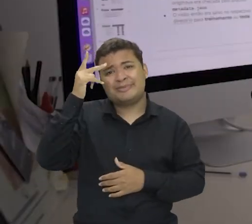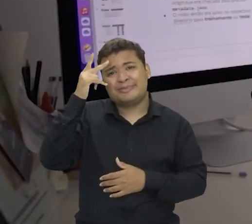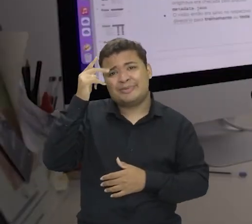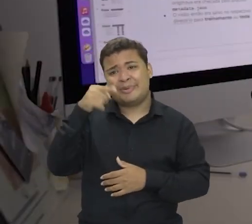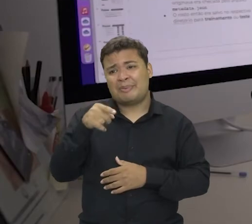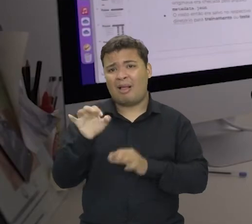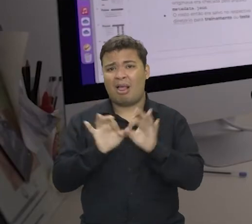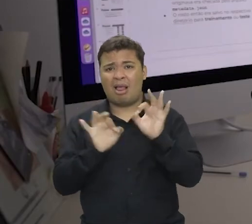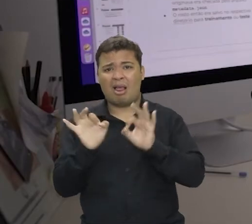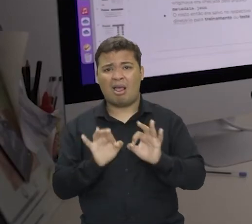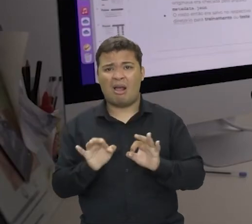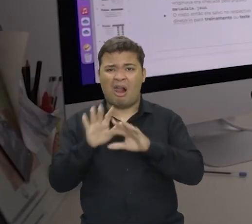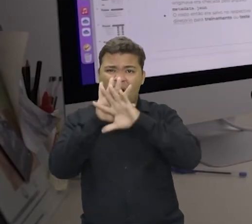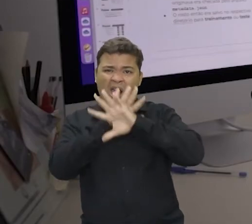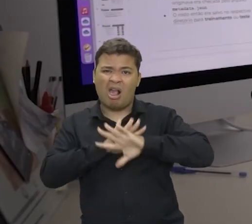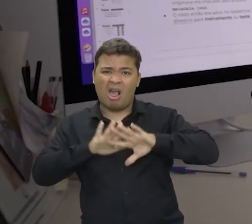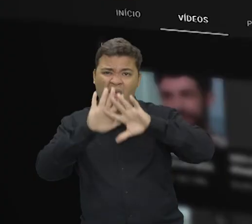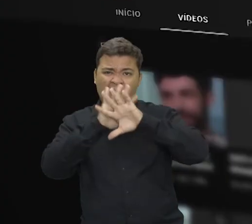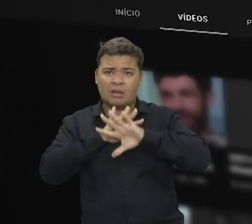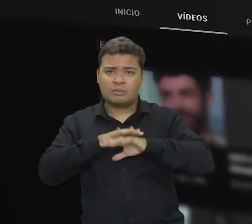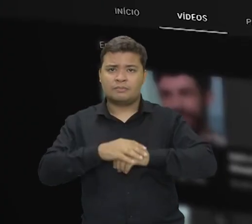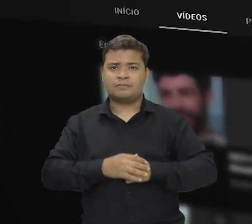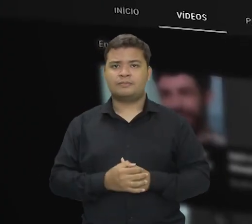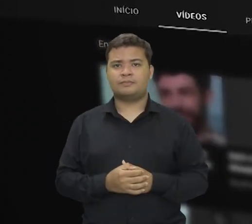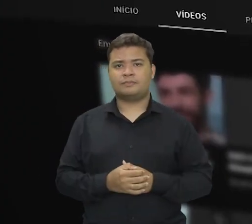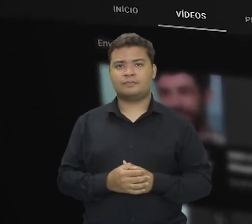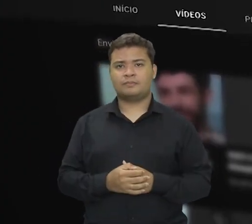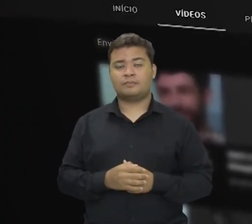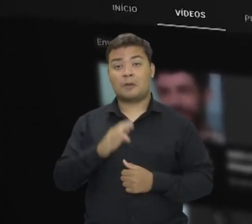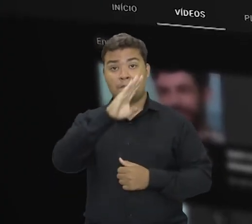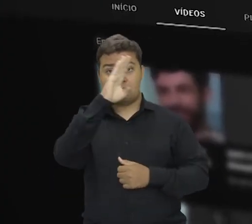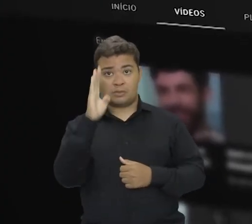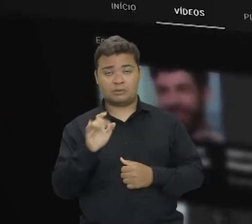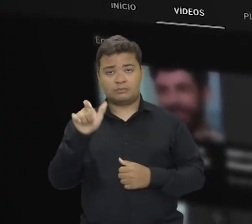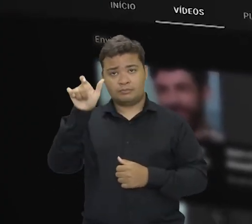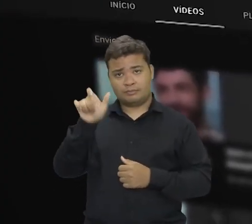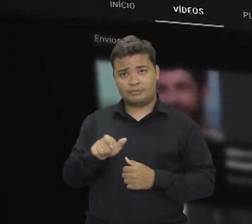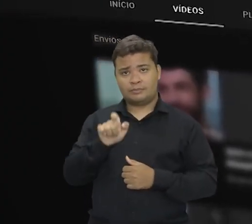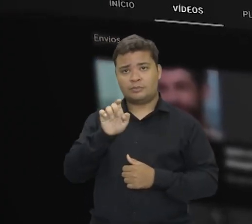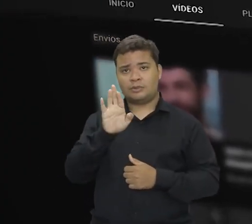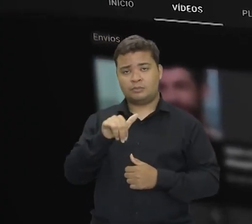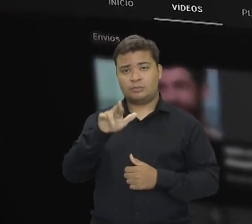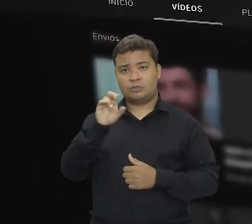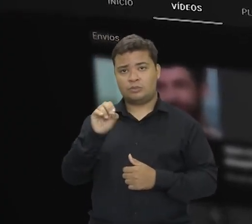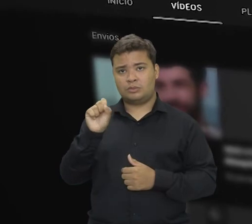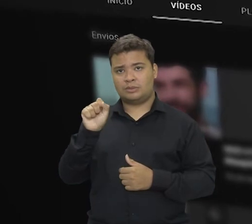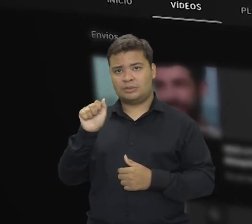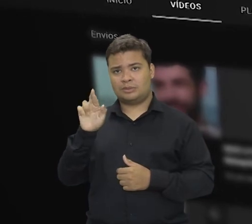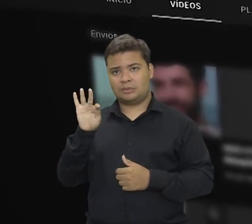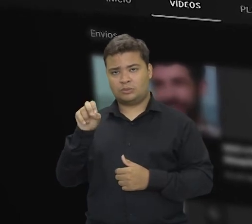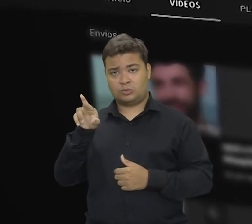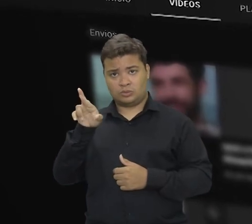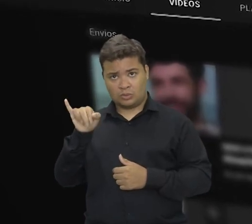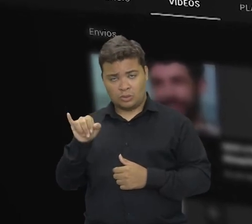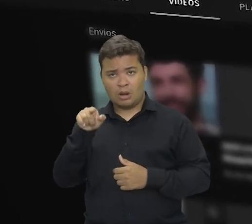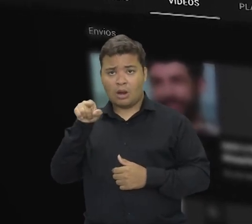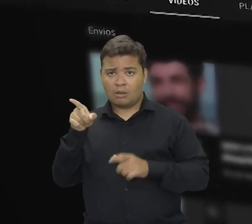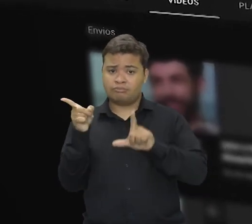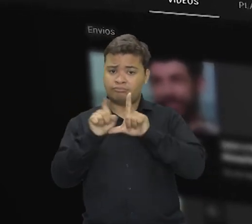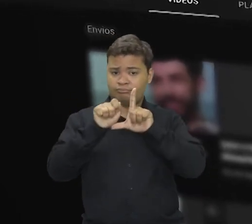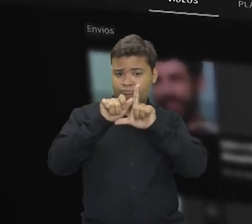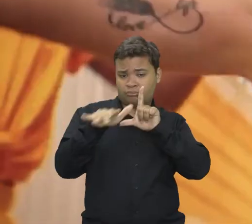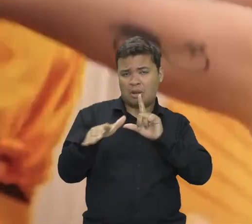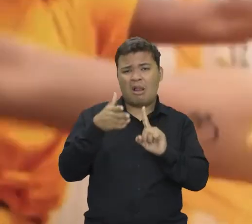do que fazer o uso dela para esse fim. No Brasil, o influenciador digital Bruno Sartori é referência quando o assunto é